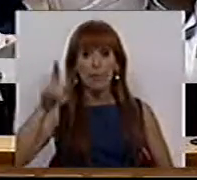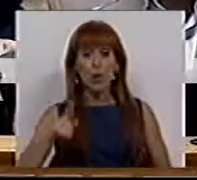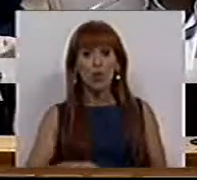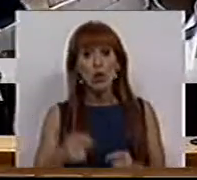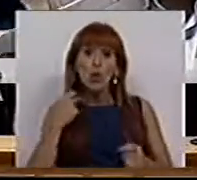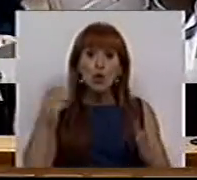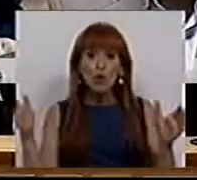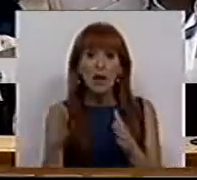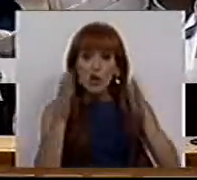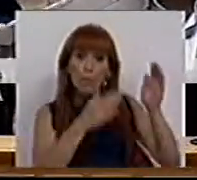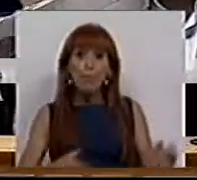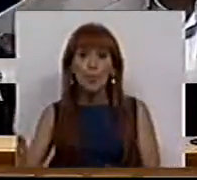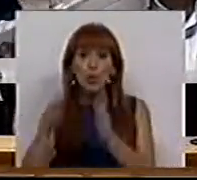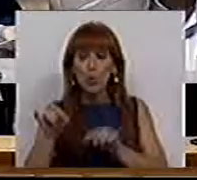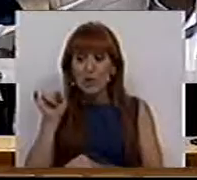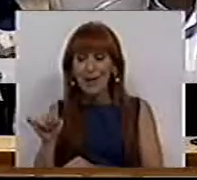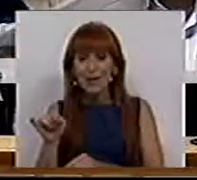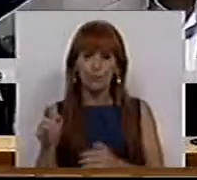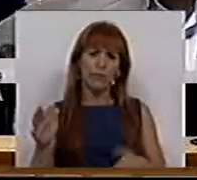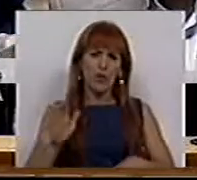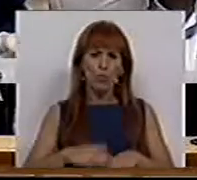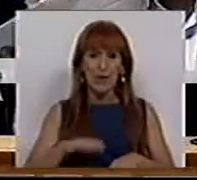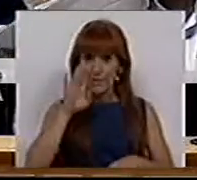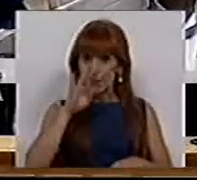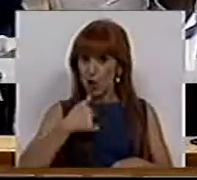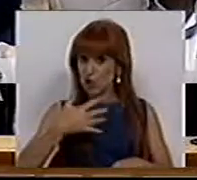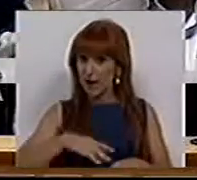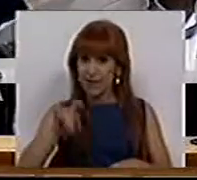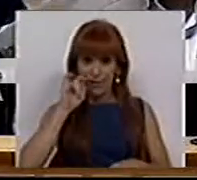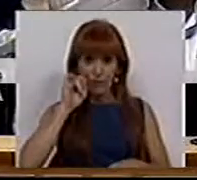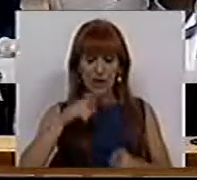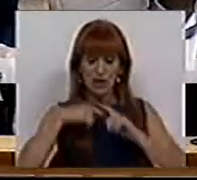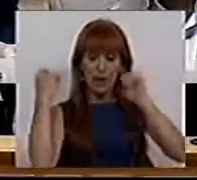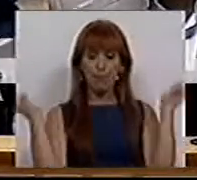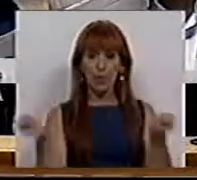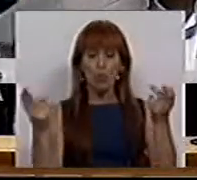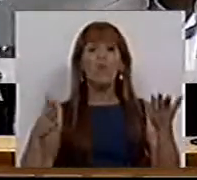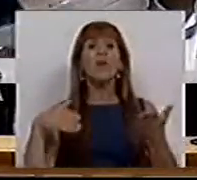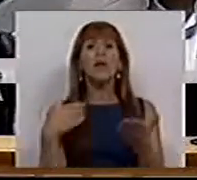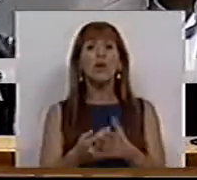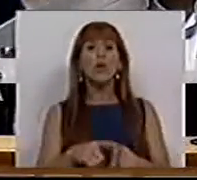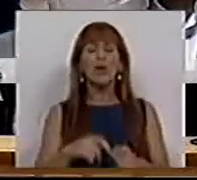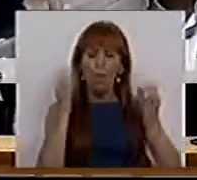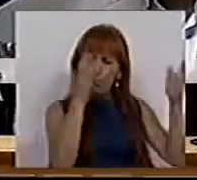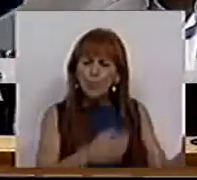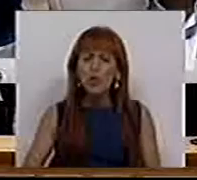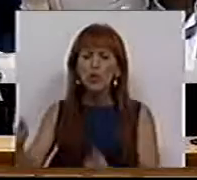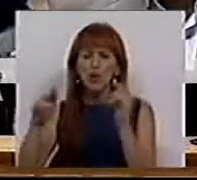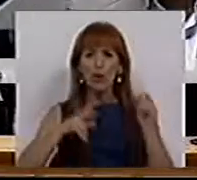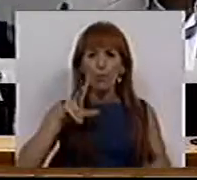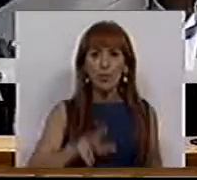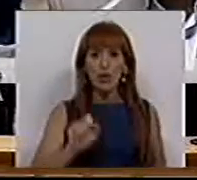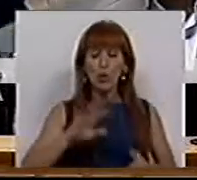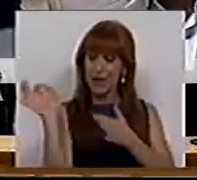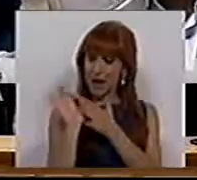os pequenos produtores. Por isso, se queremos defender e promover uma produção nacional